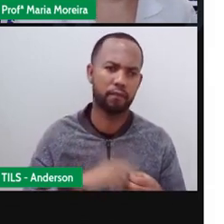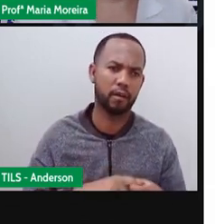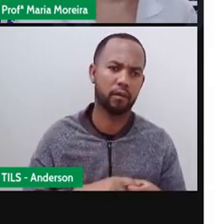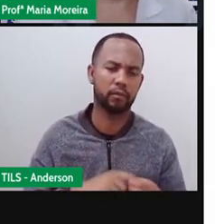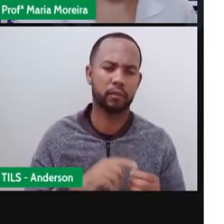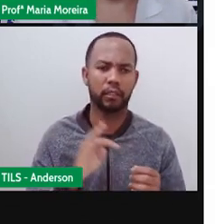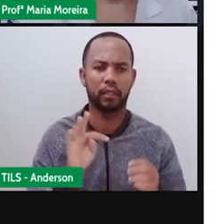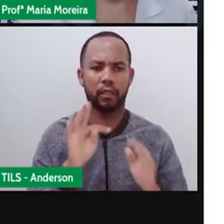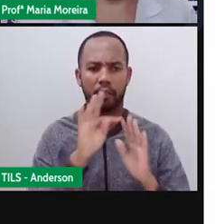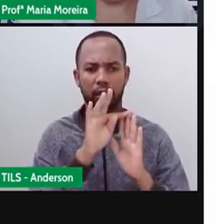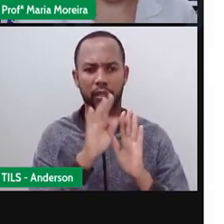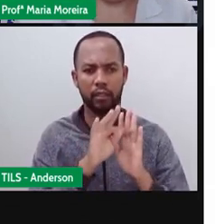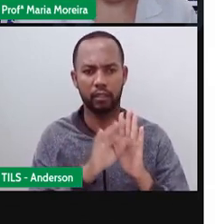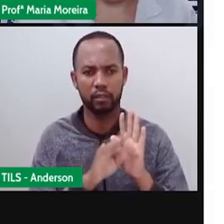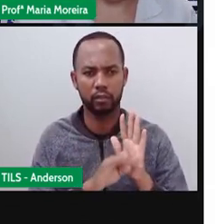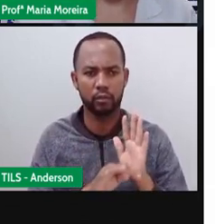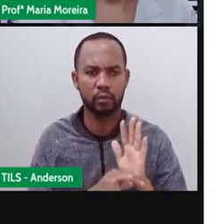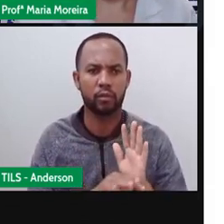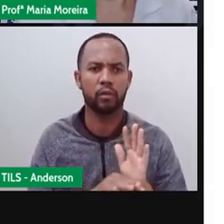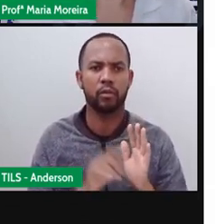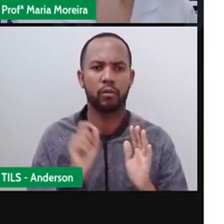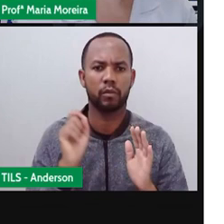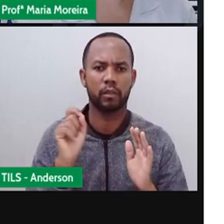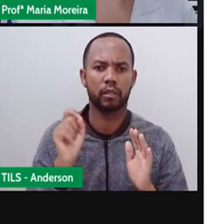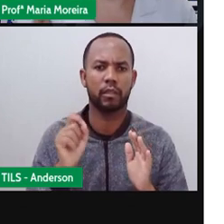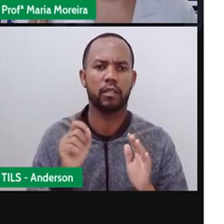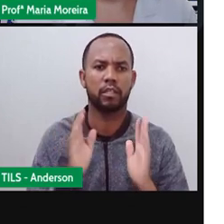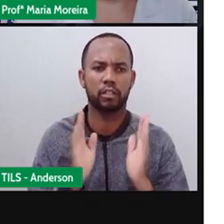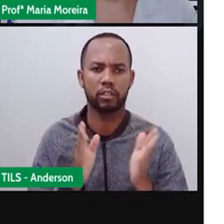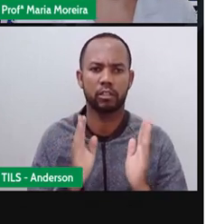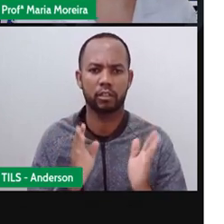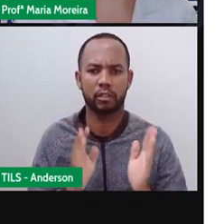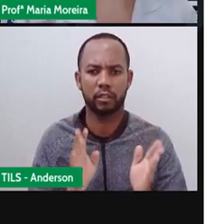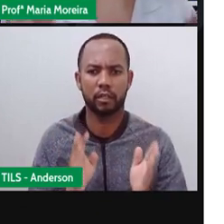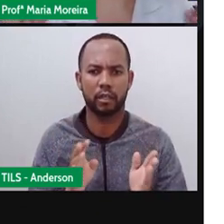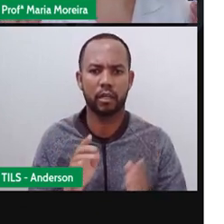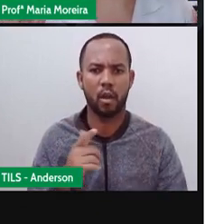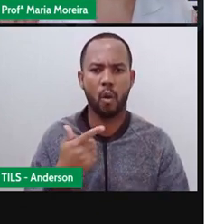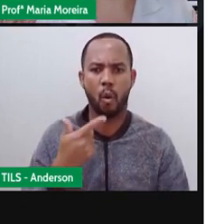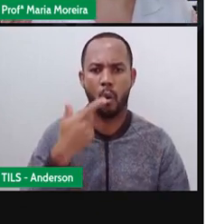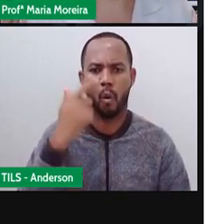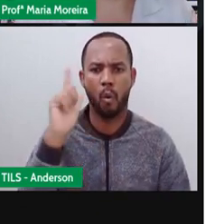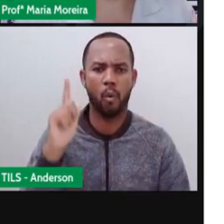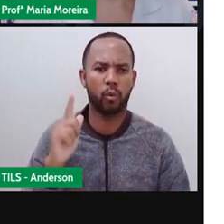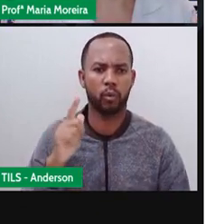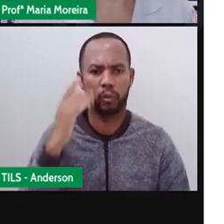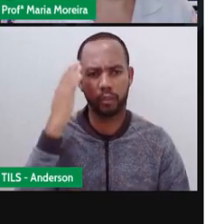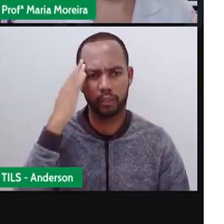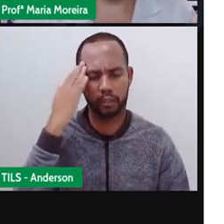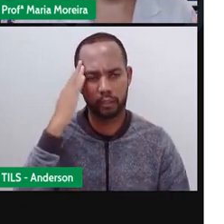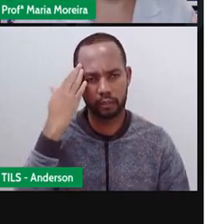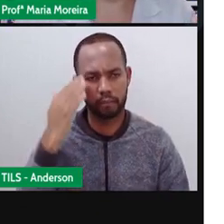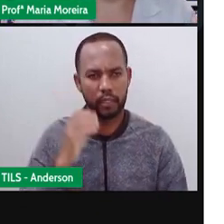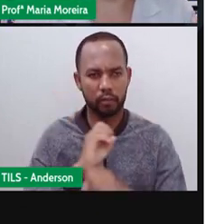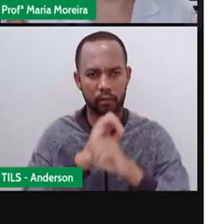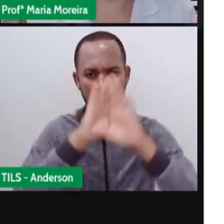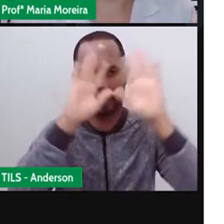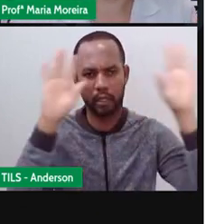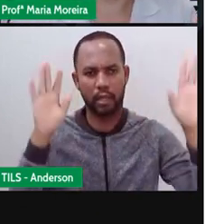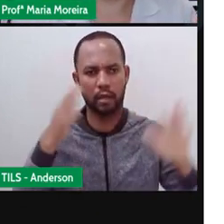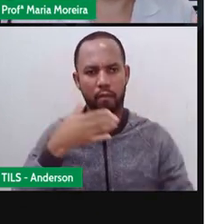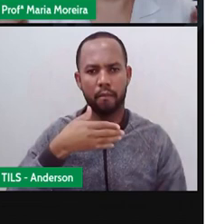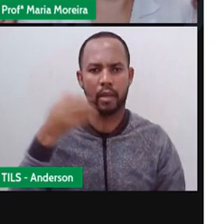quando você voltar para ler o texto, não é isso? Você já vai ter, ó, uma outra interpretação e você já vai